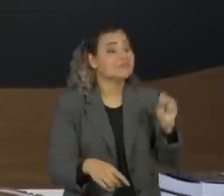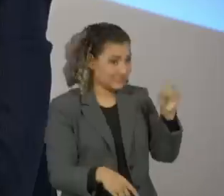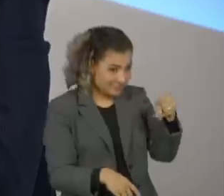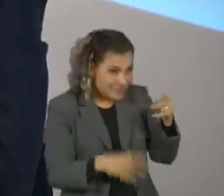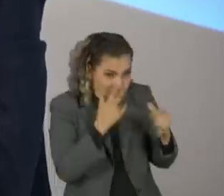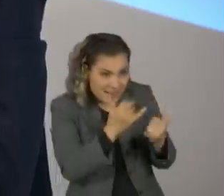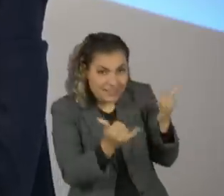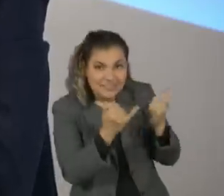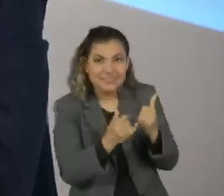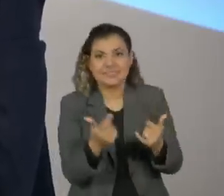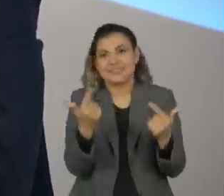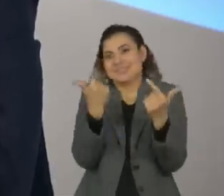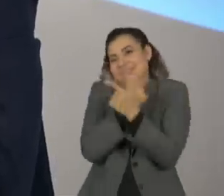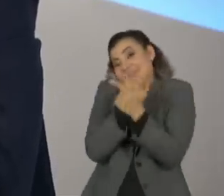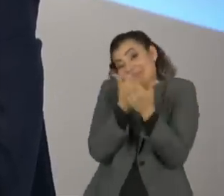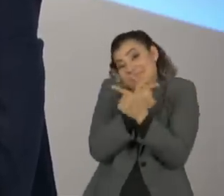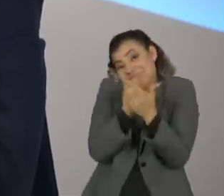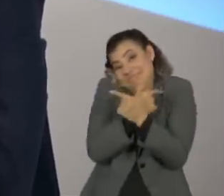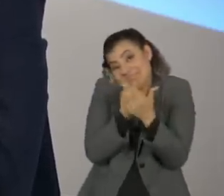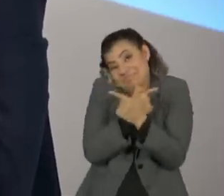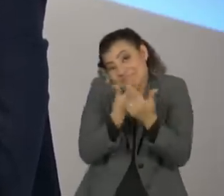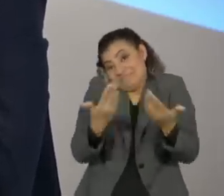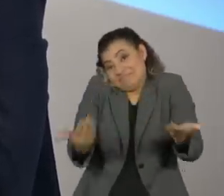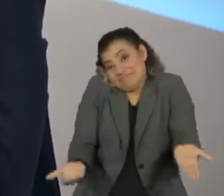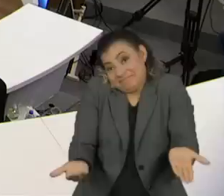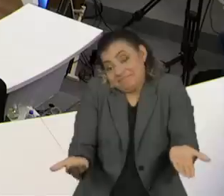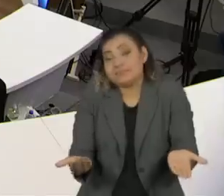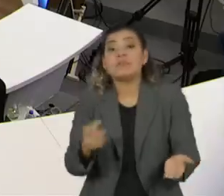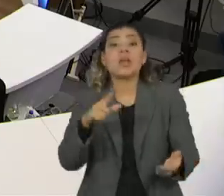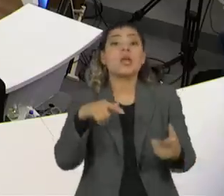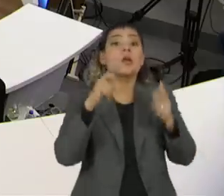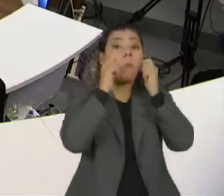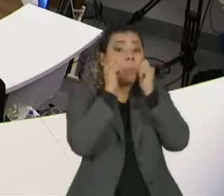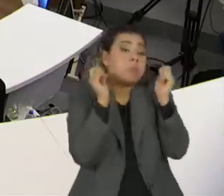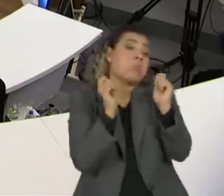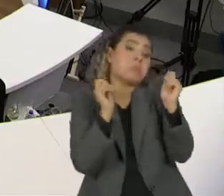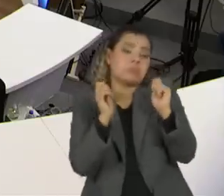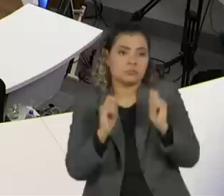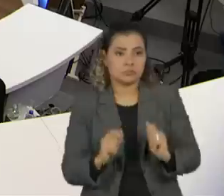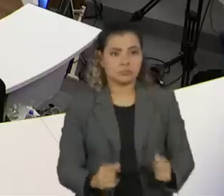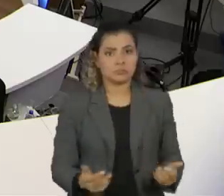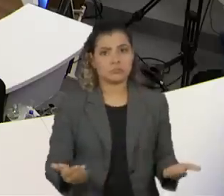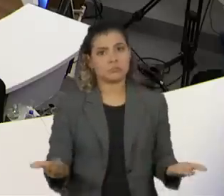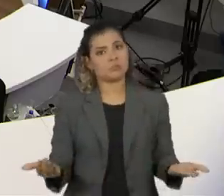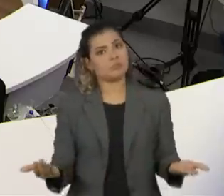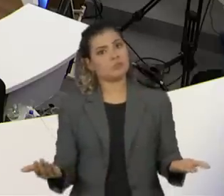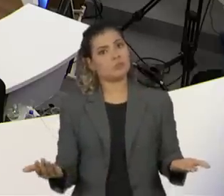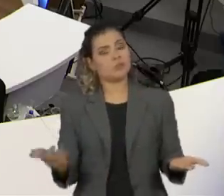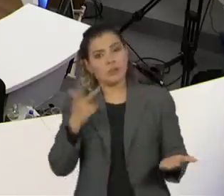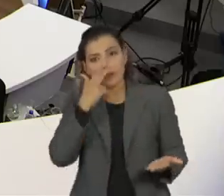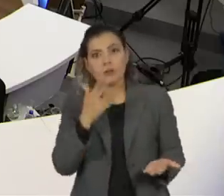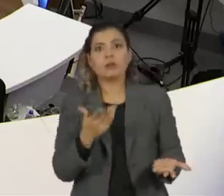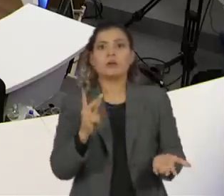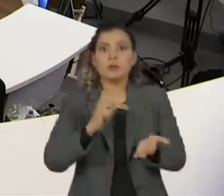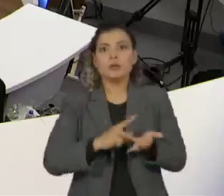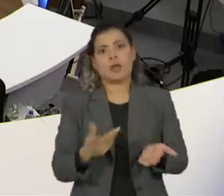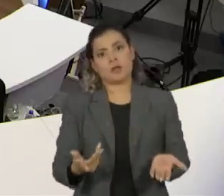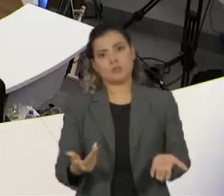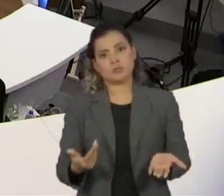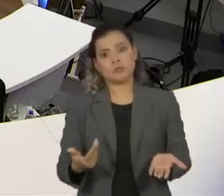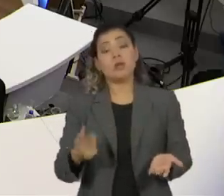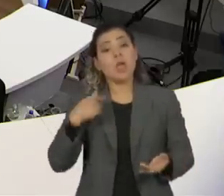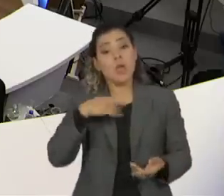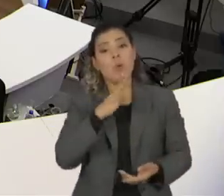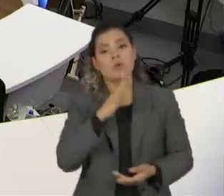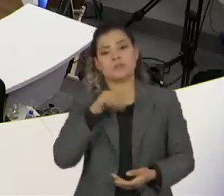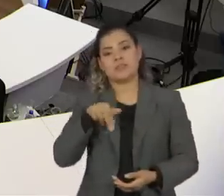parecido? Foi bem? Ele tinha bochechas, não, resinha facílica. Eu conheci o